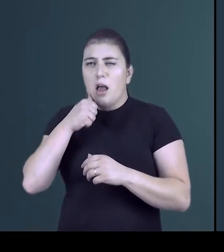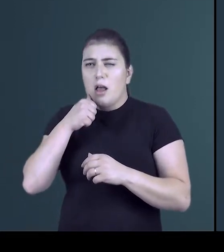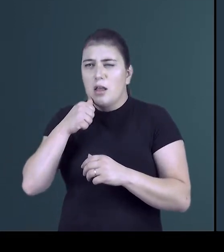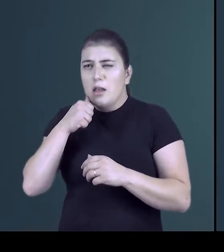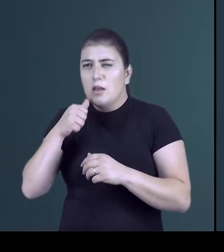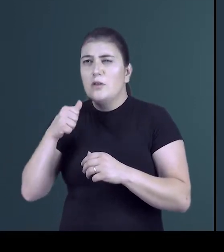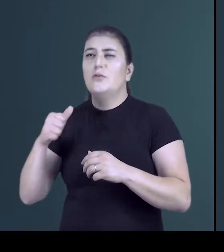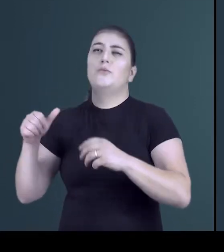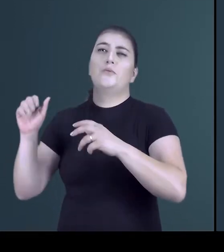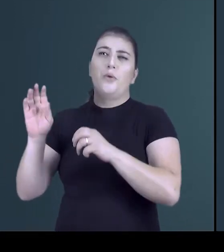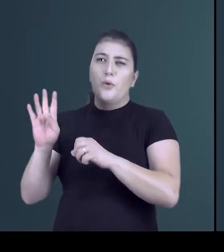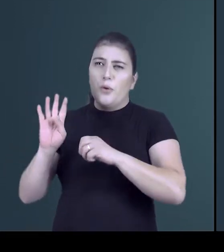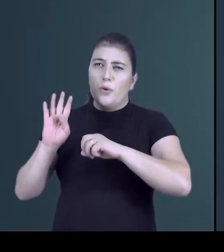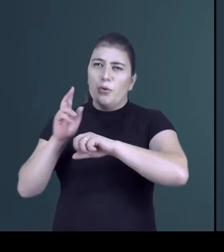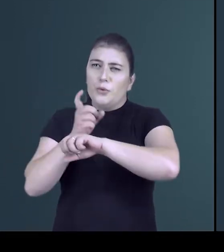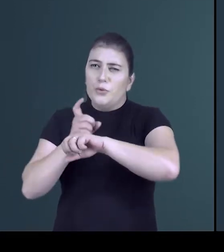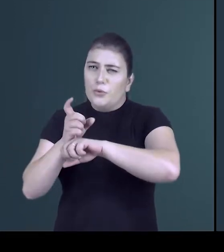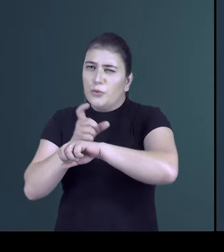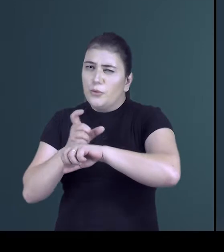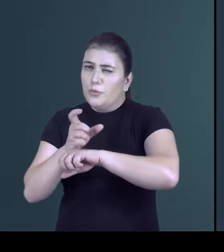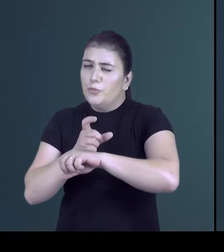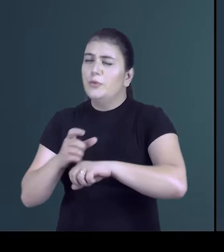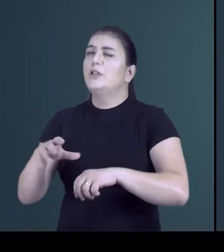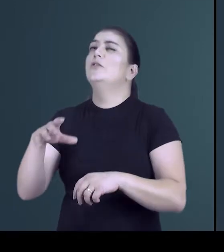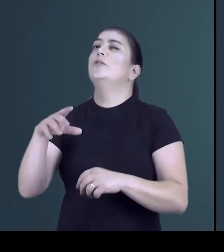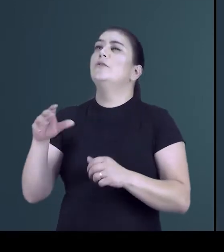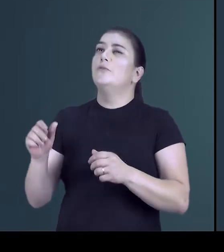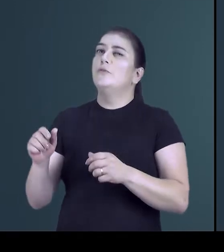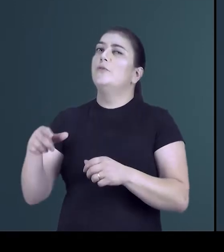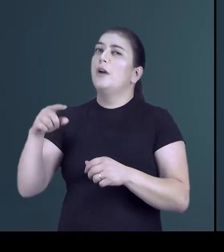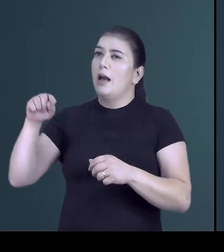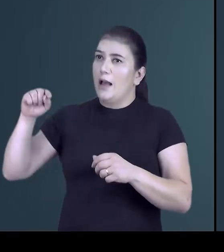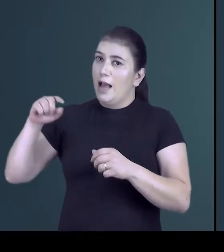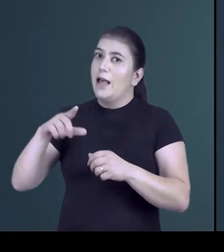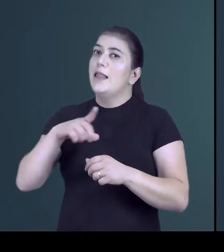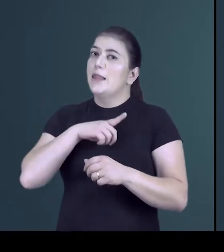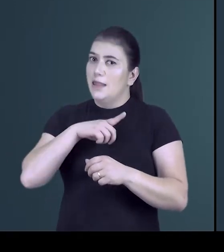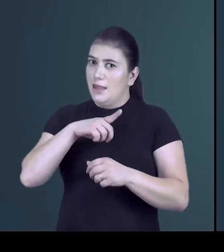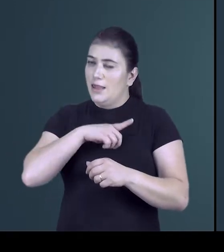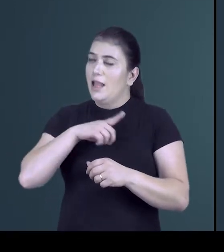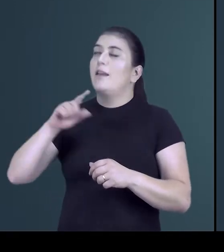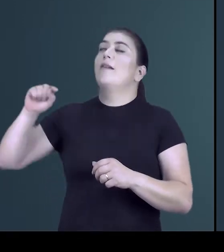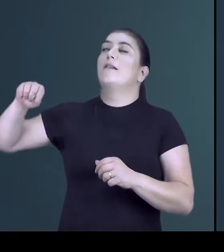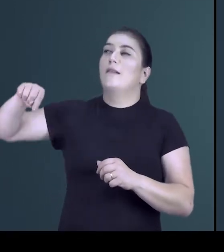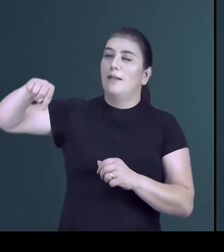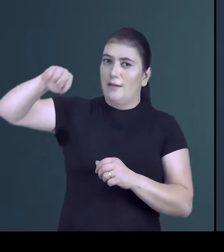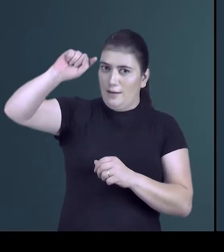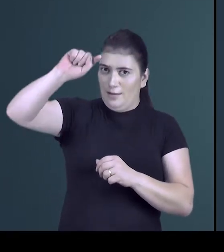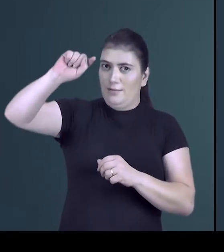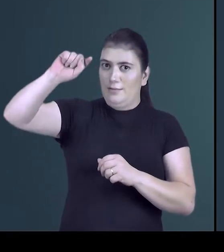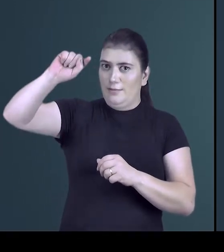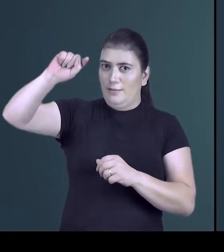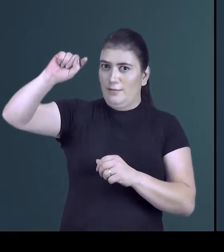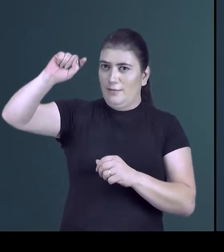soma desses dois elementos, indica que temos o A com sinal indicativo de crase.